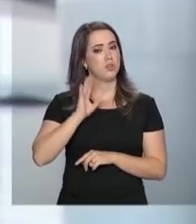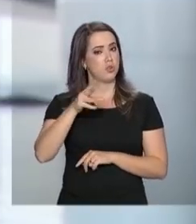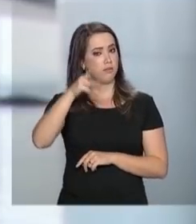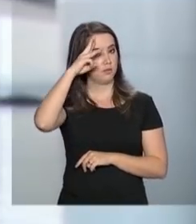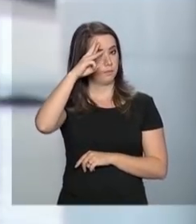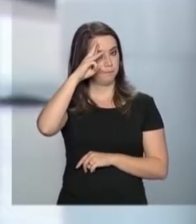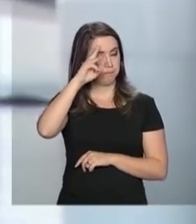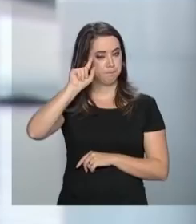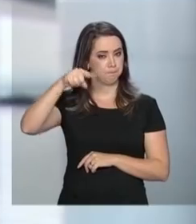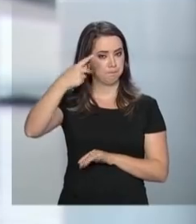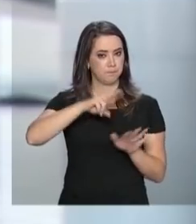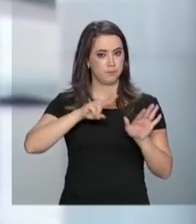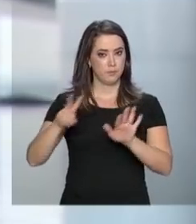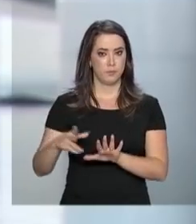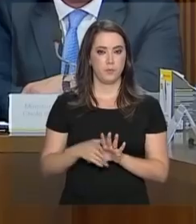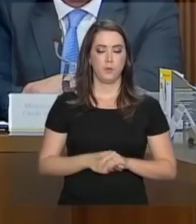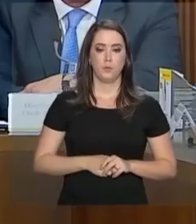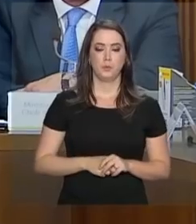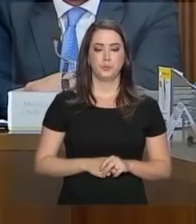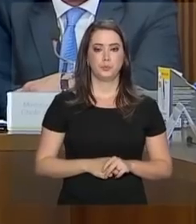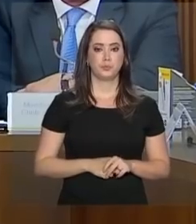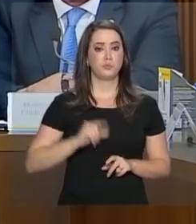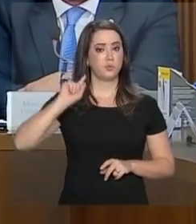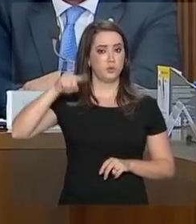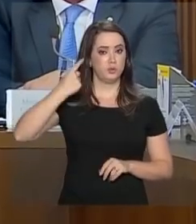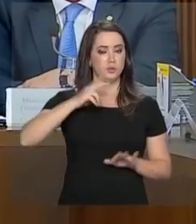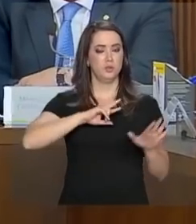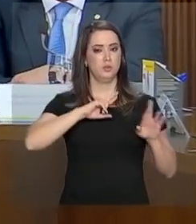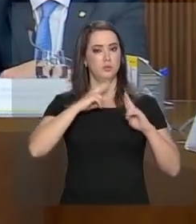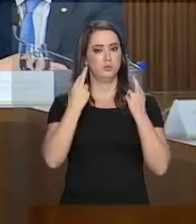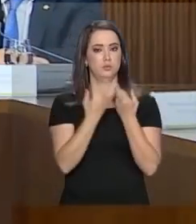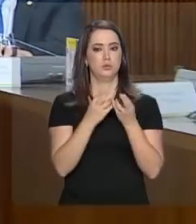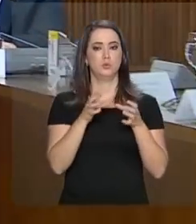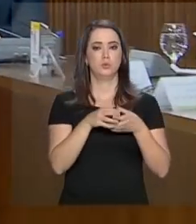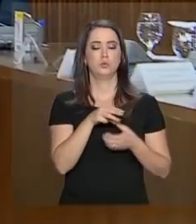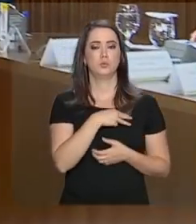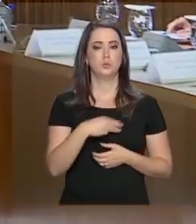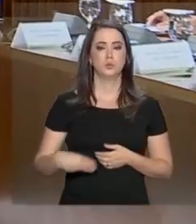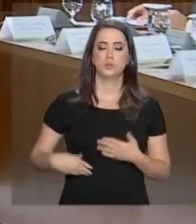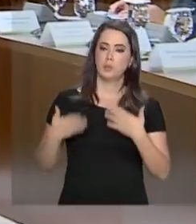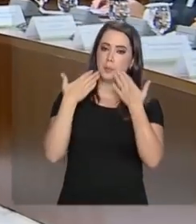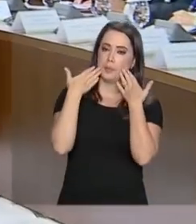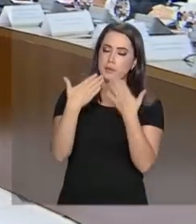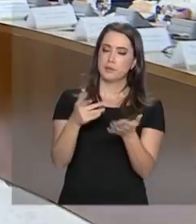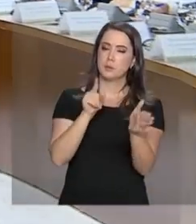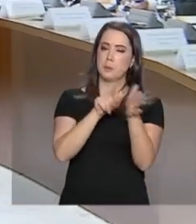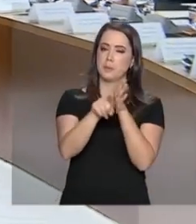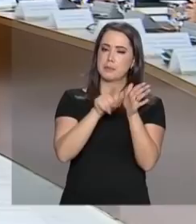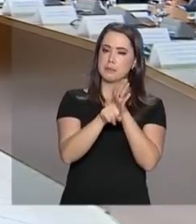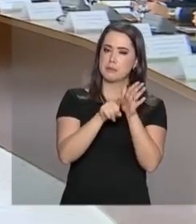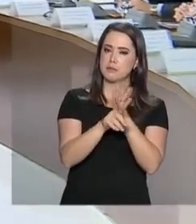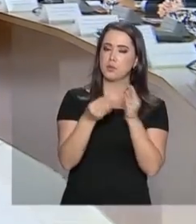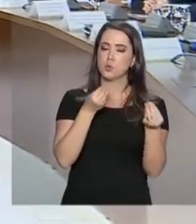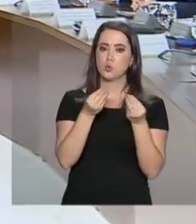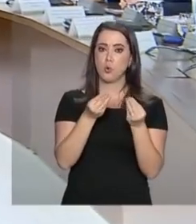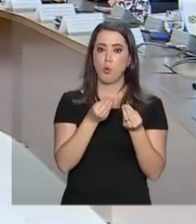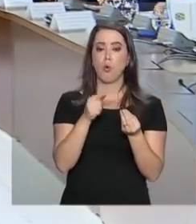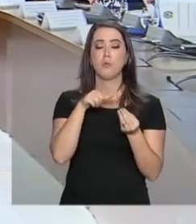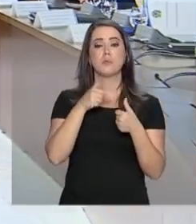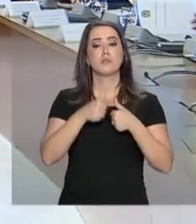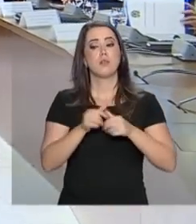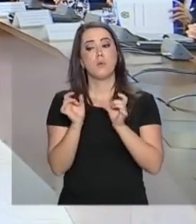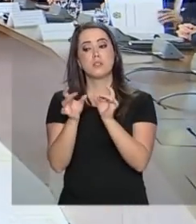-feira da semana que vem. Na próxima reunião, os ministros devem apresentar um levantamento de concessões em